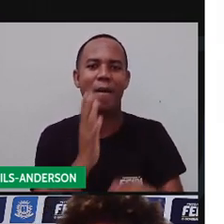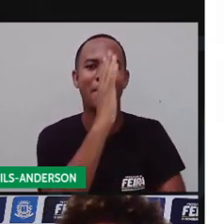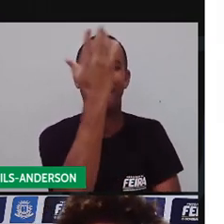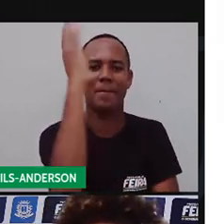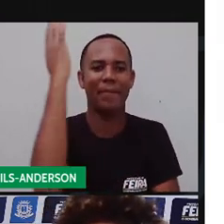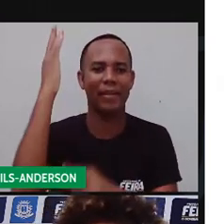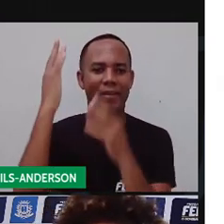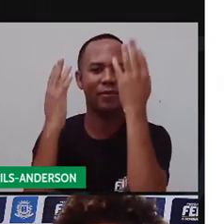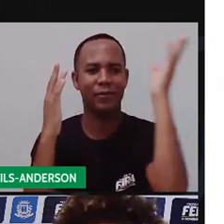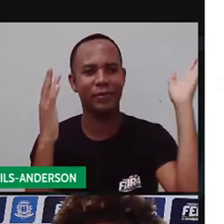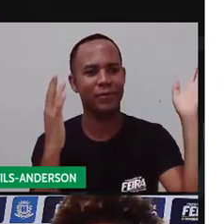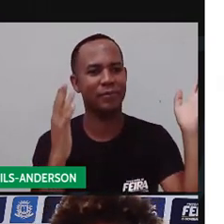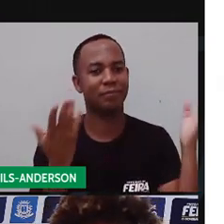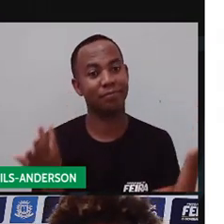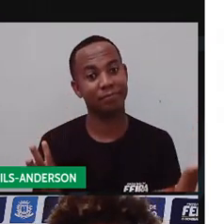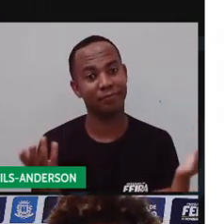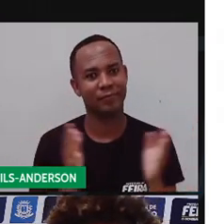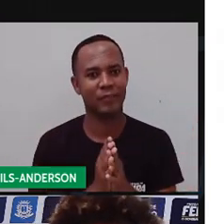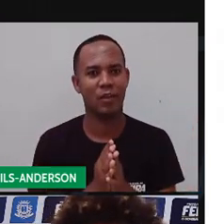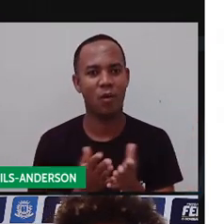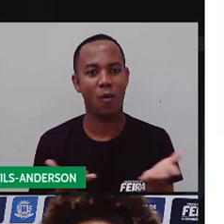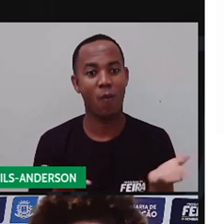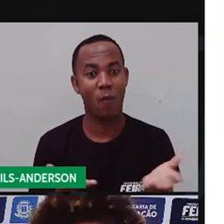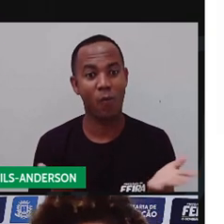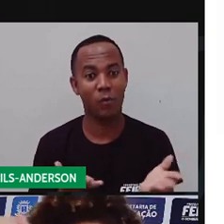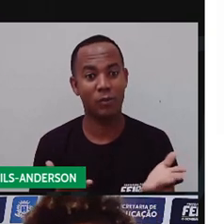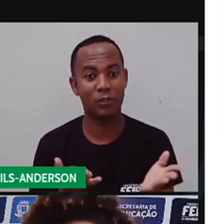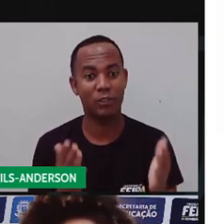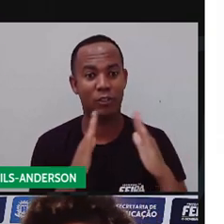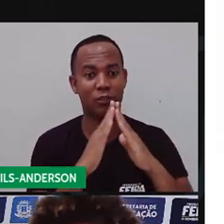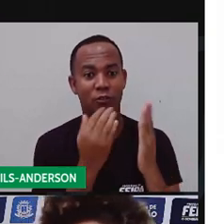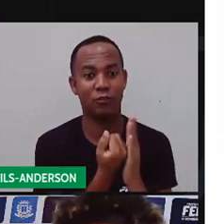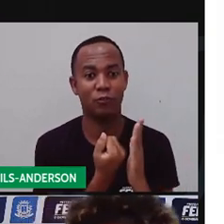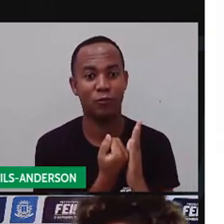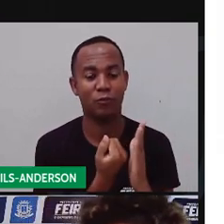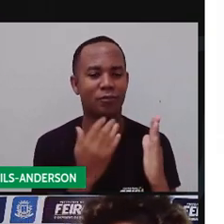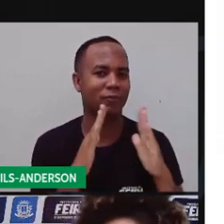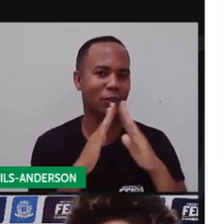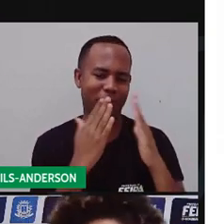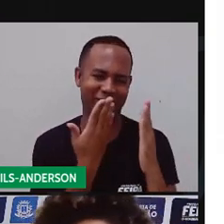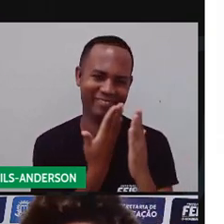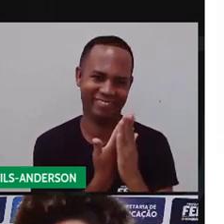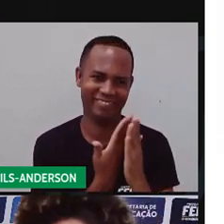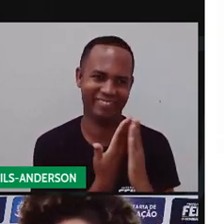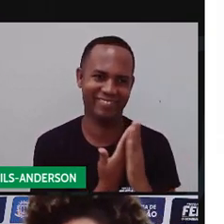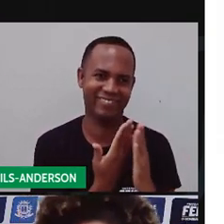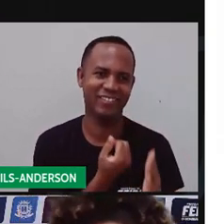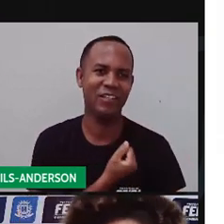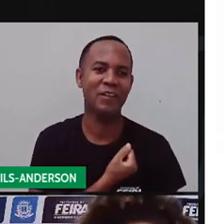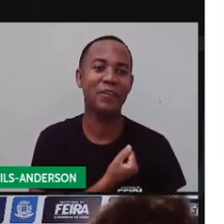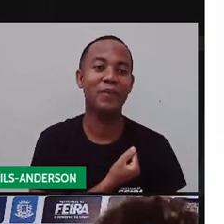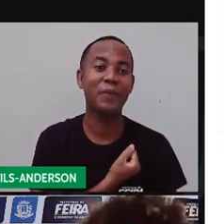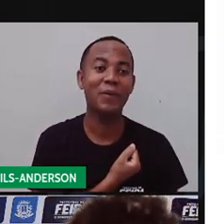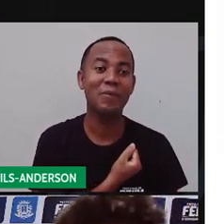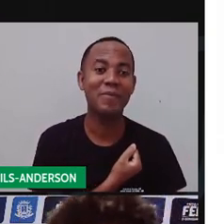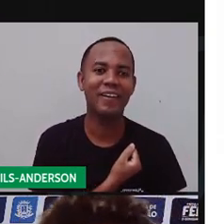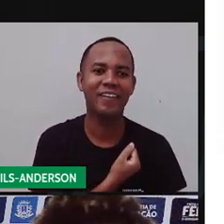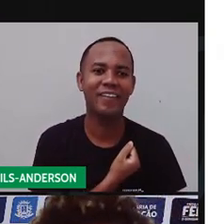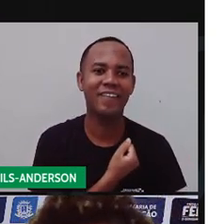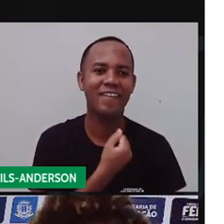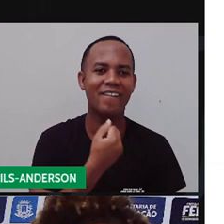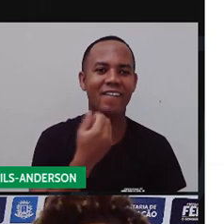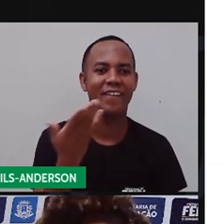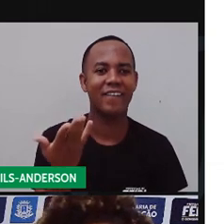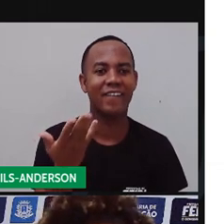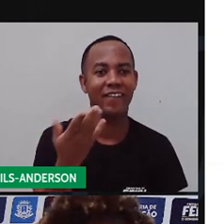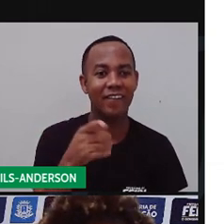20 para a nossa aula de número 100. E a gente, ó, comemorar. Hoje, dia